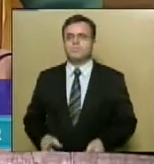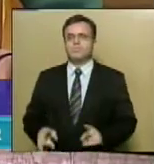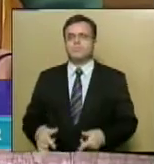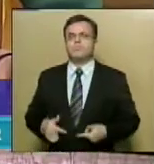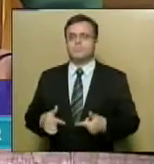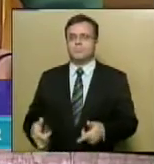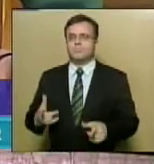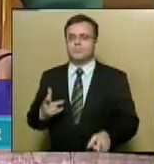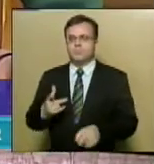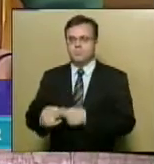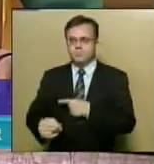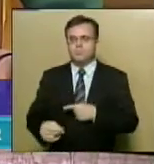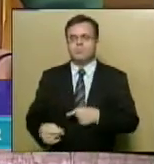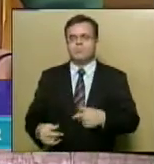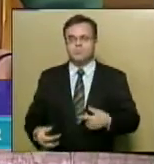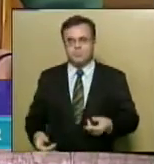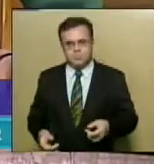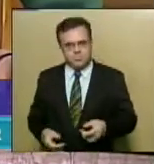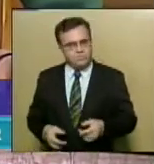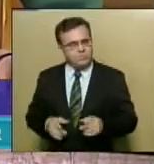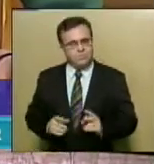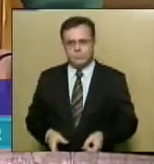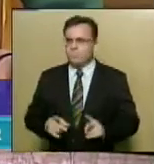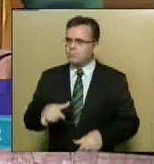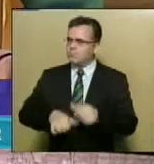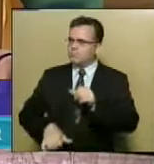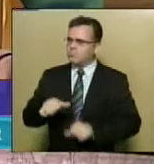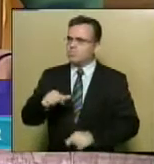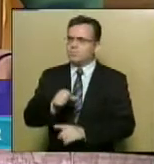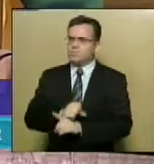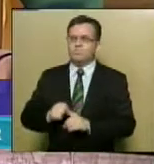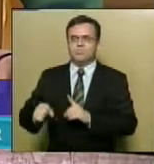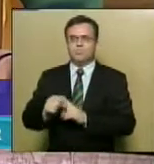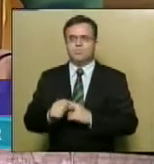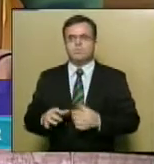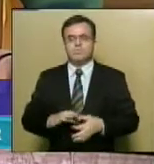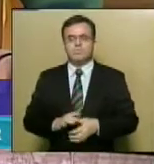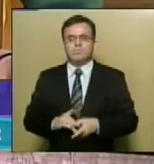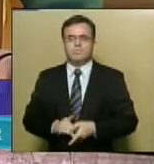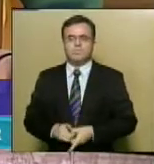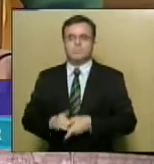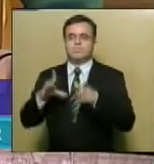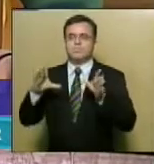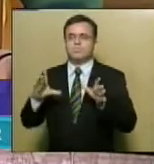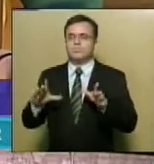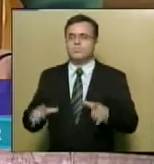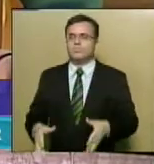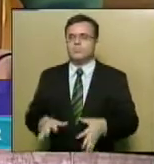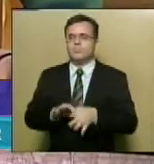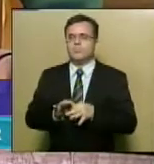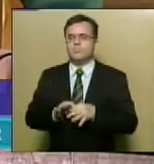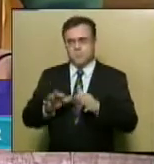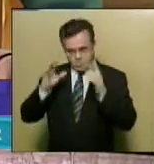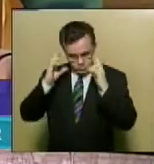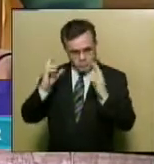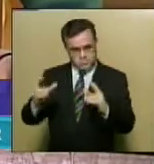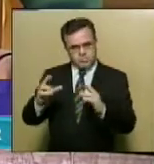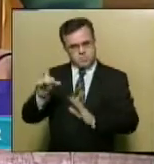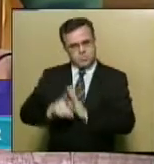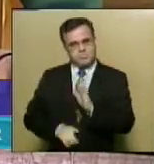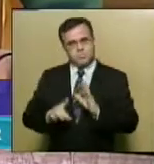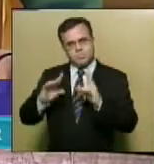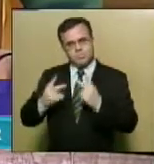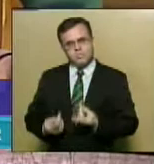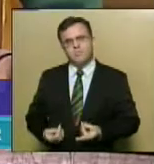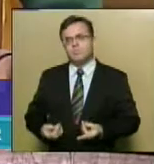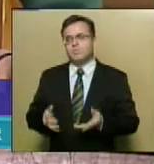superação da pobreza, pela transformação social, pela democracia e pelo respeito aos direitos humanos em nosso Estado.